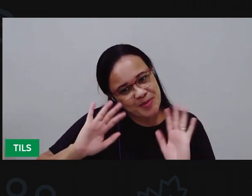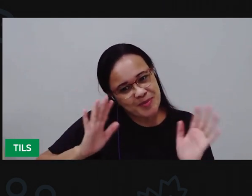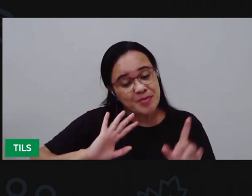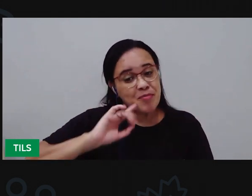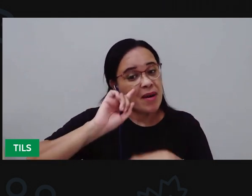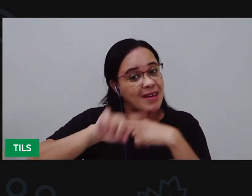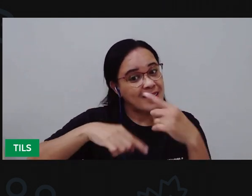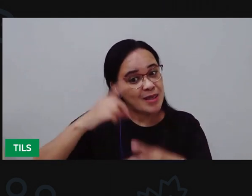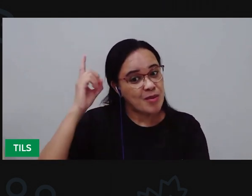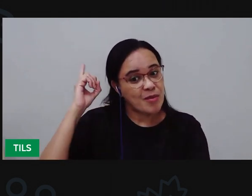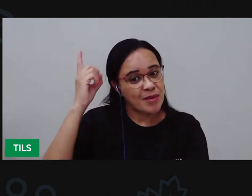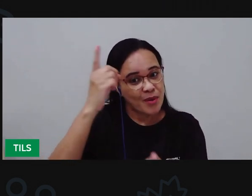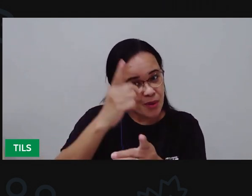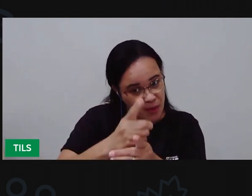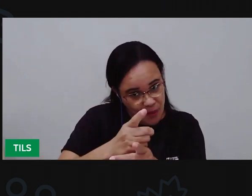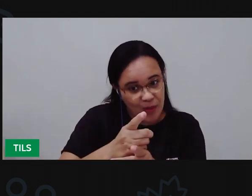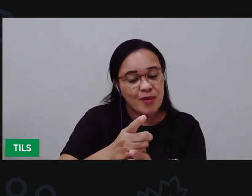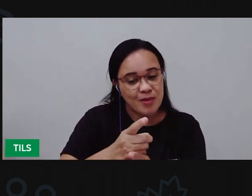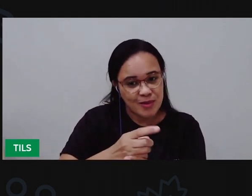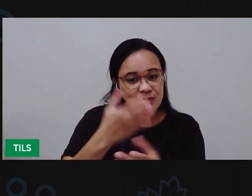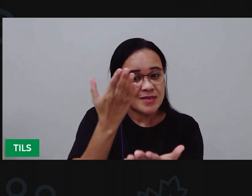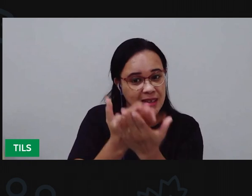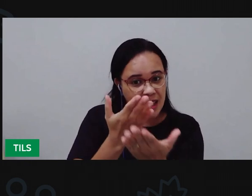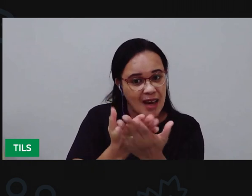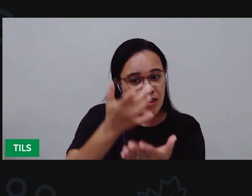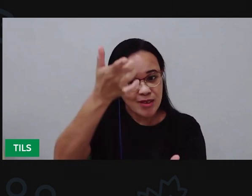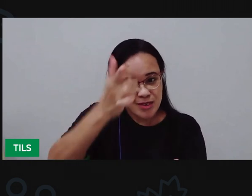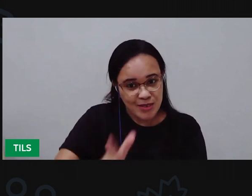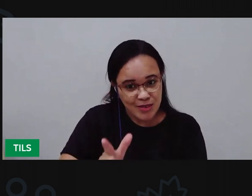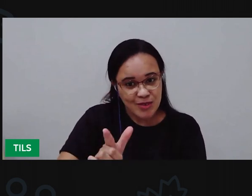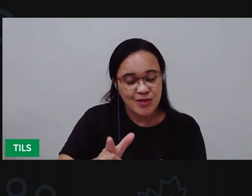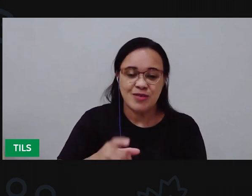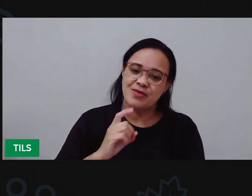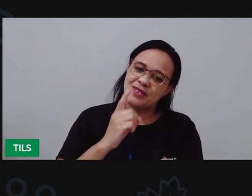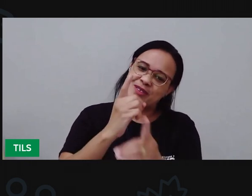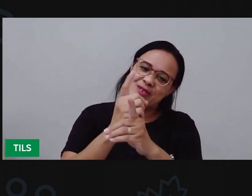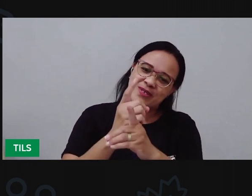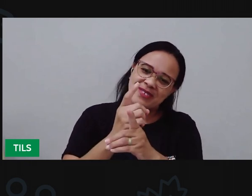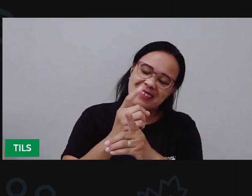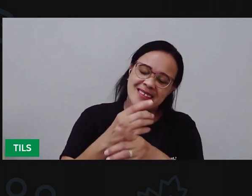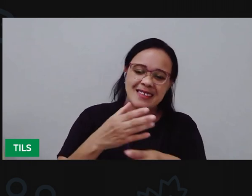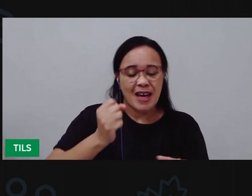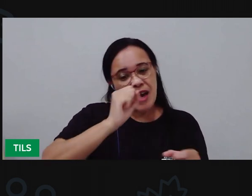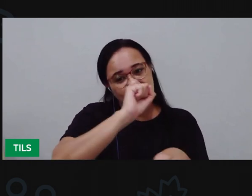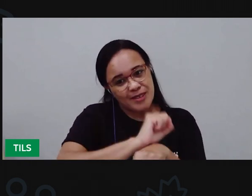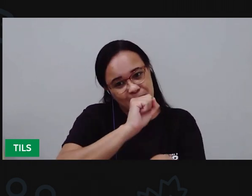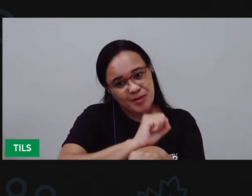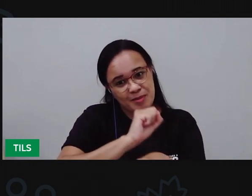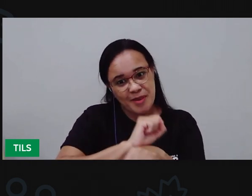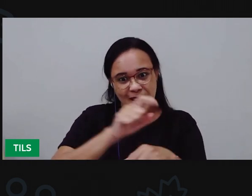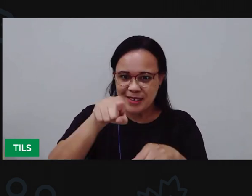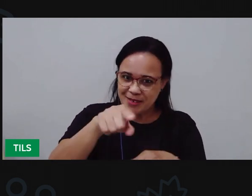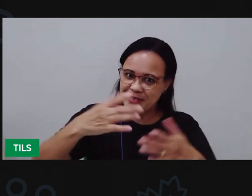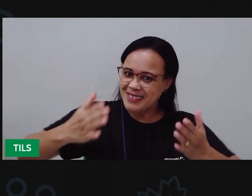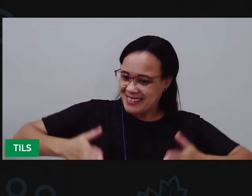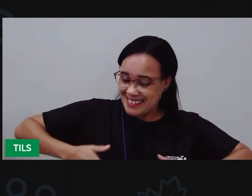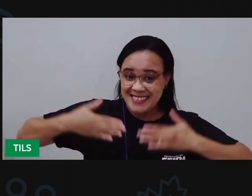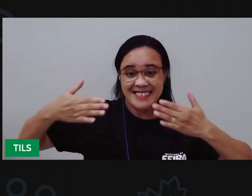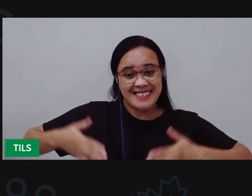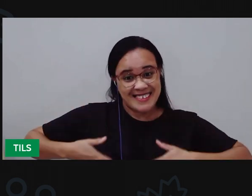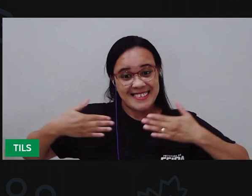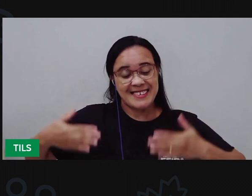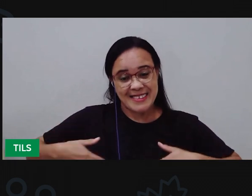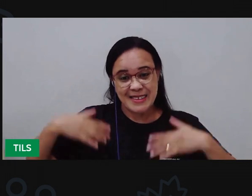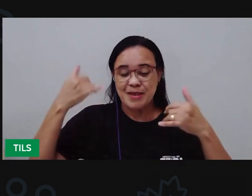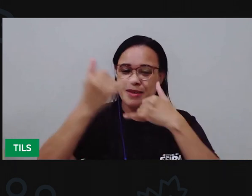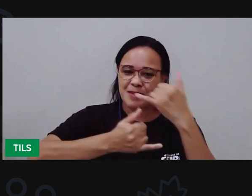encontro Agora só na próxima aula Tá bom? Espero que você tenha Ficado animado aí Pra ir brincar